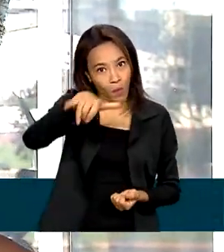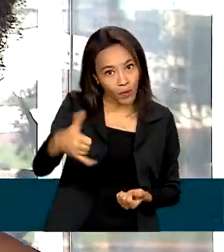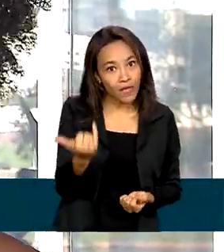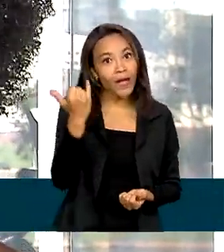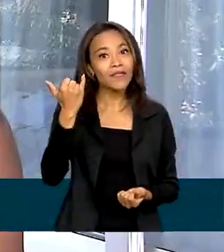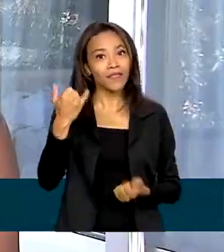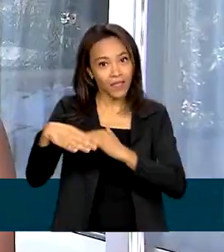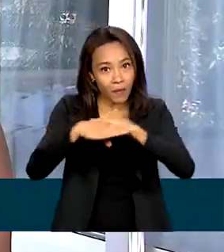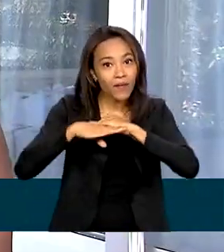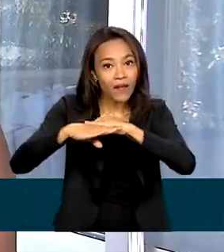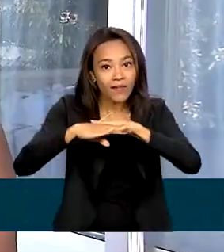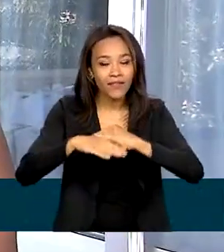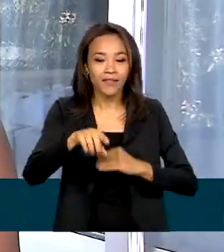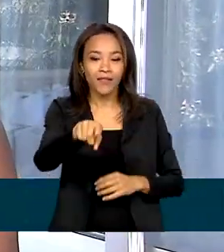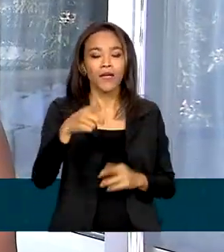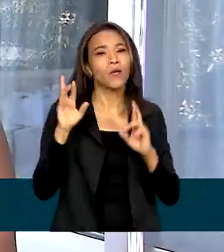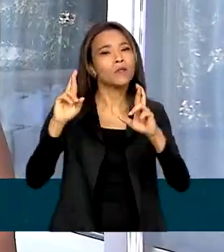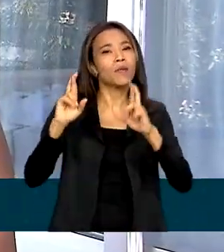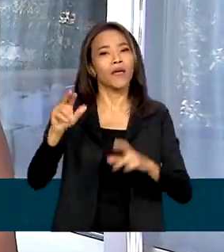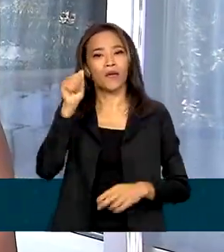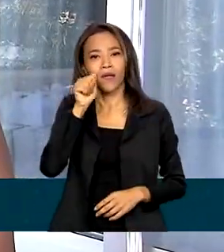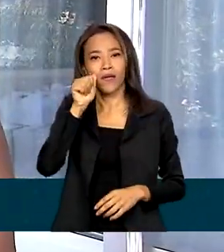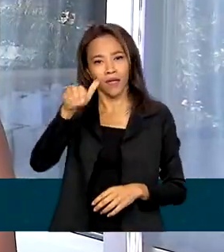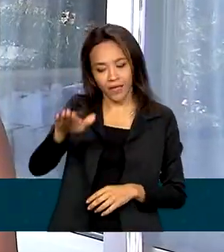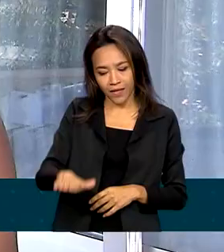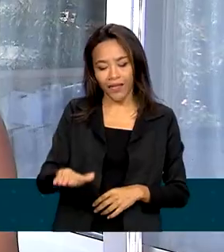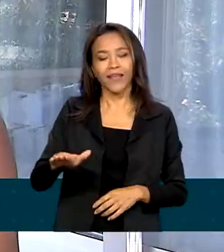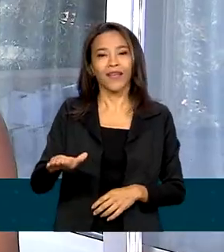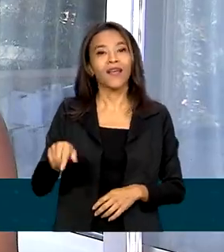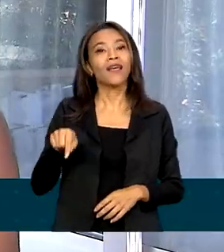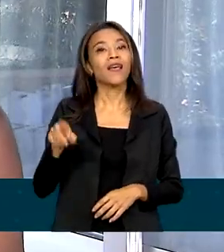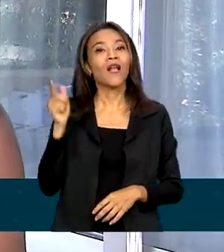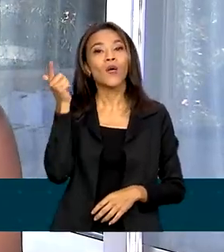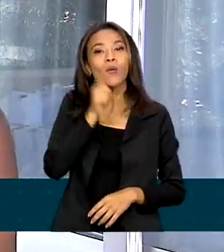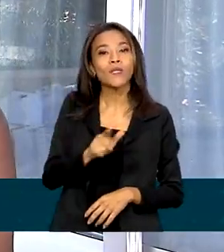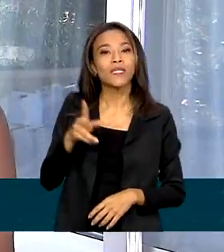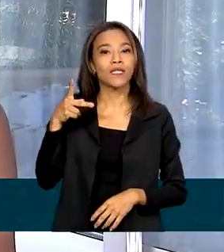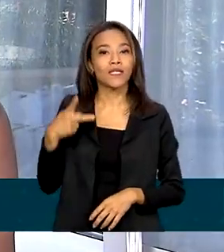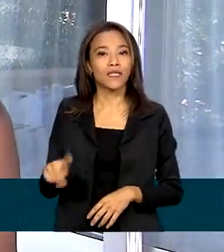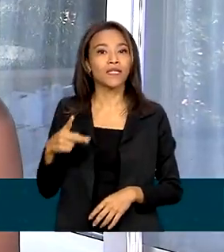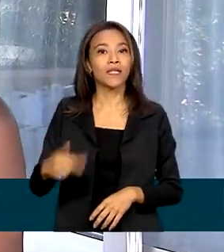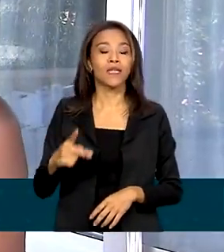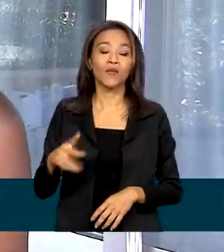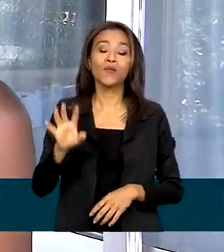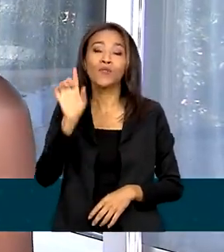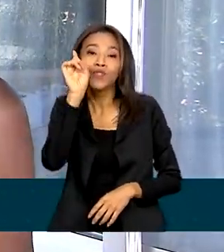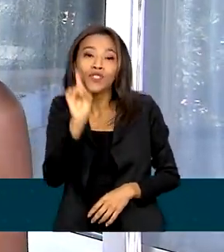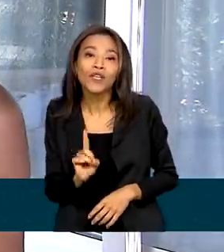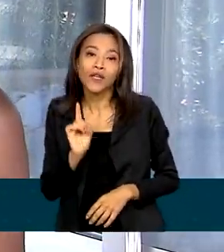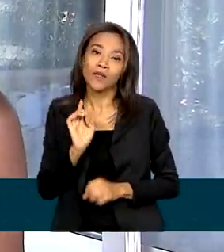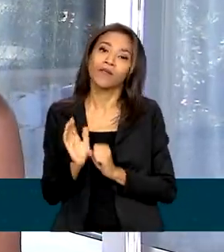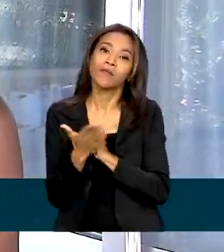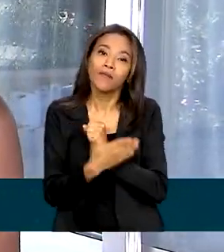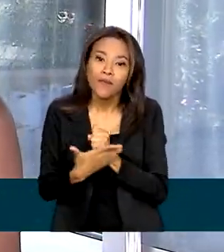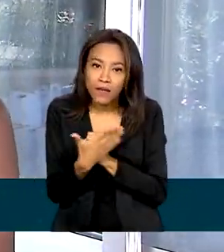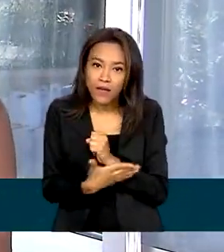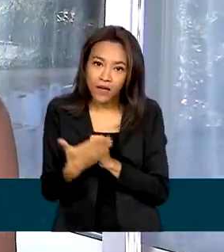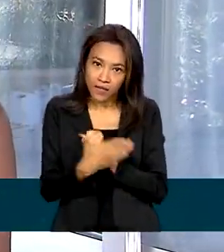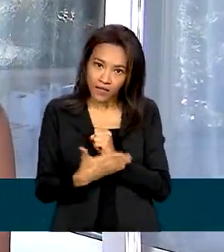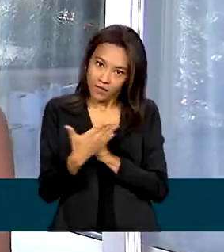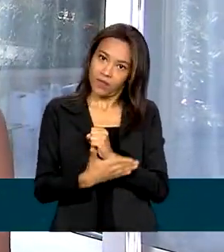Igualdade? Espero que a Duda consiga ter os seus direitos básicos, que são básicos,